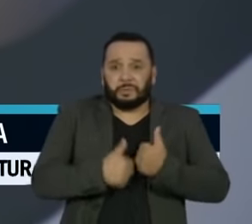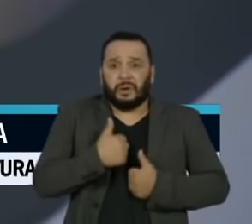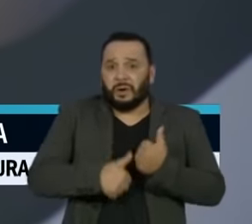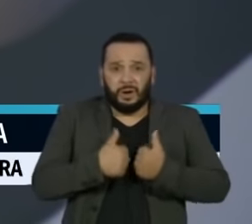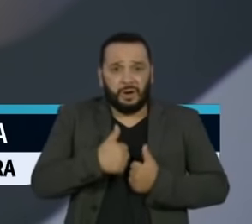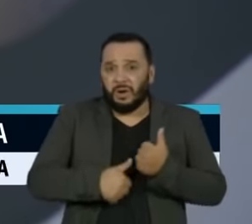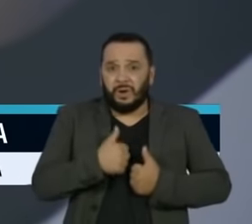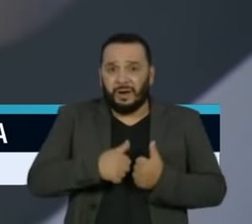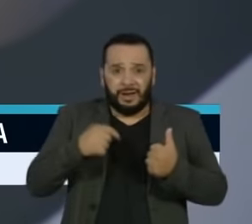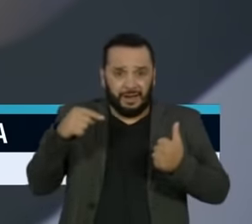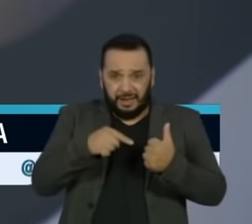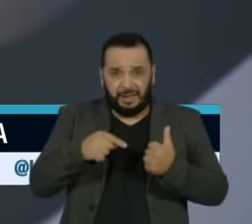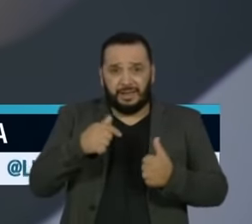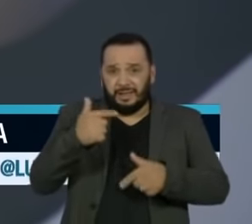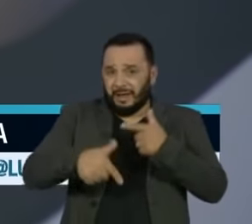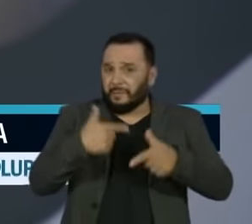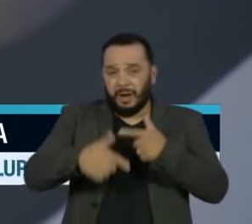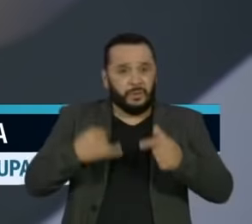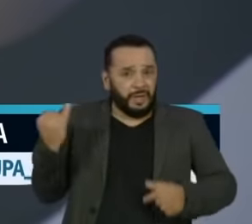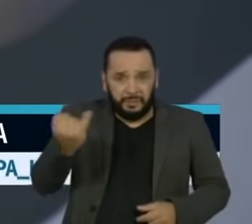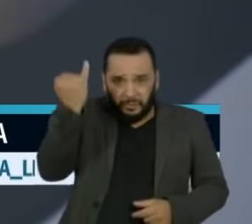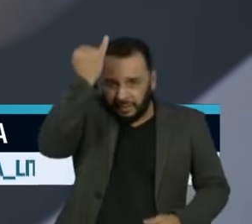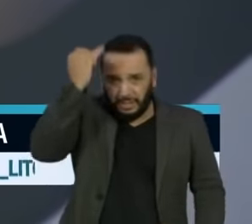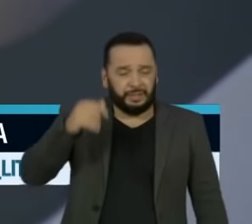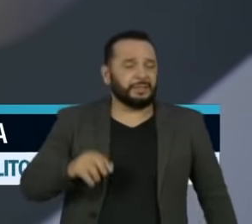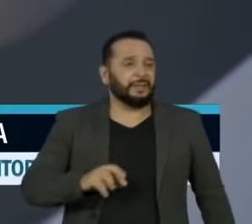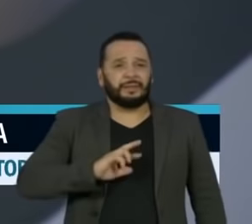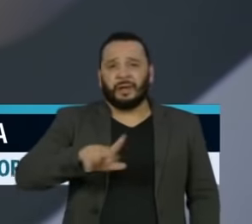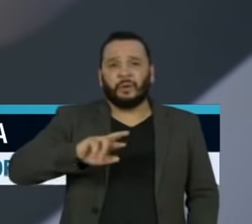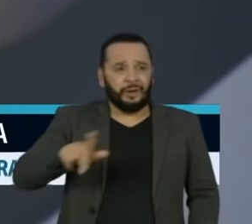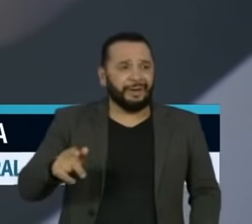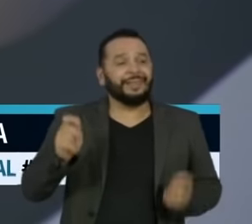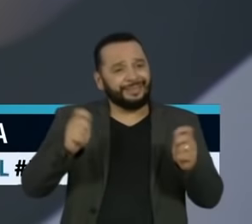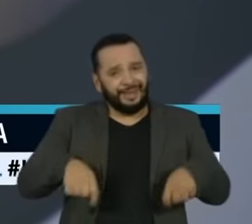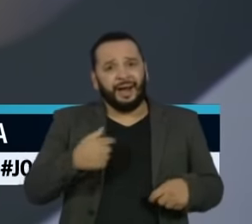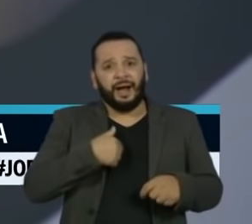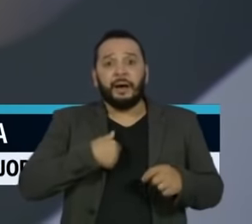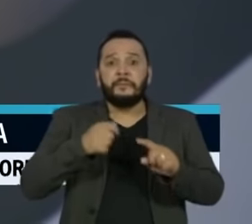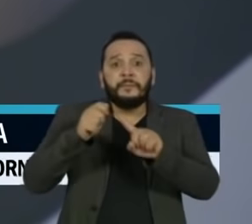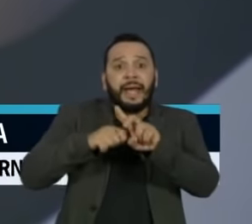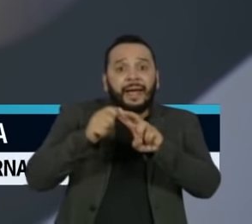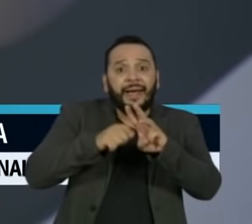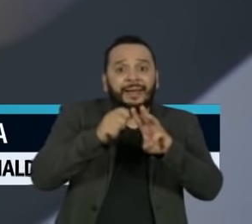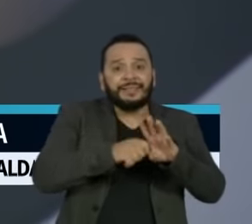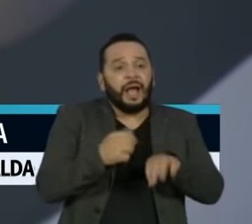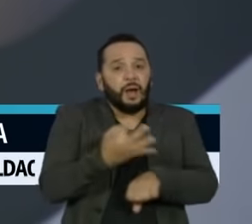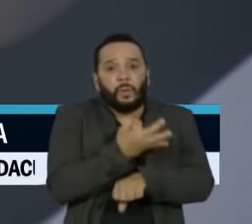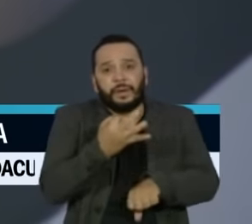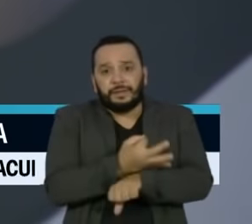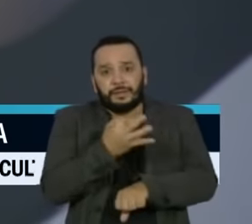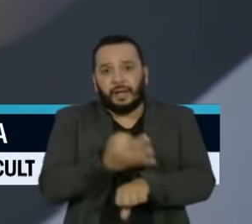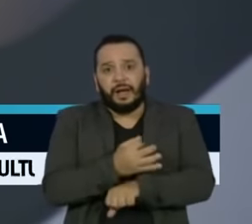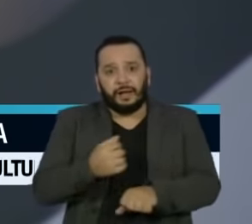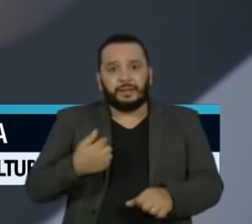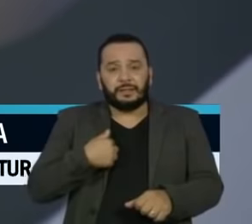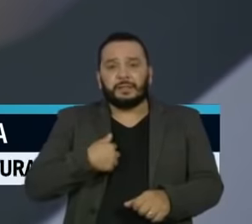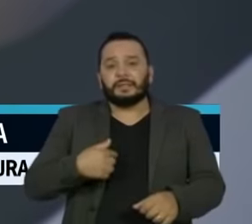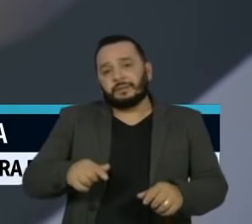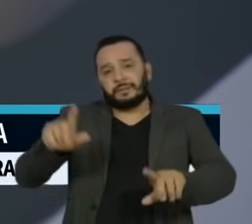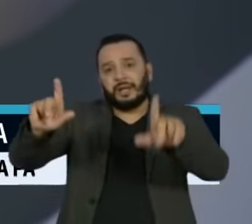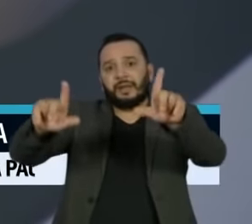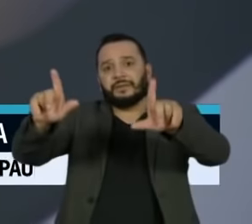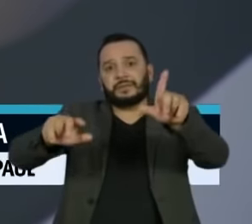atividade essencial. Não é possível que a gente não aguente ficar mais alguns meses sem assistir um jogo, tanto na TV como